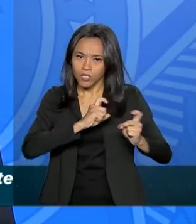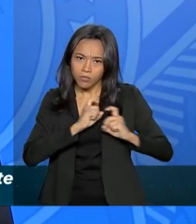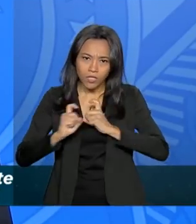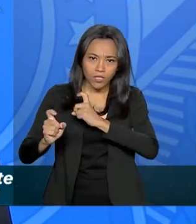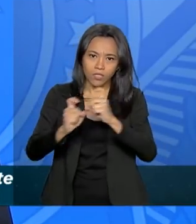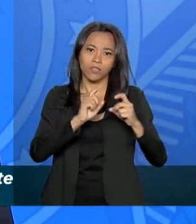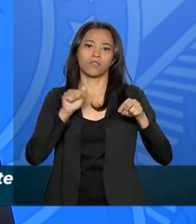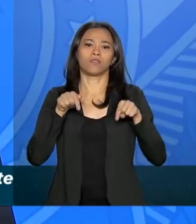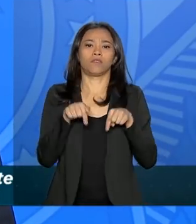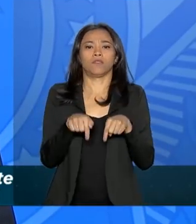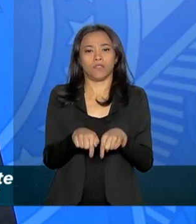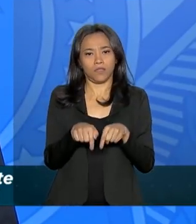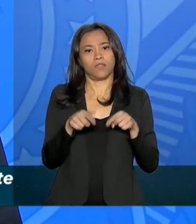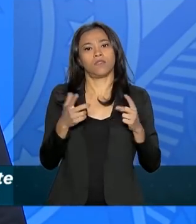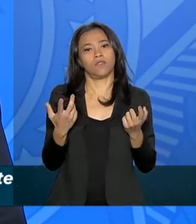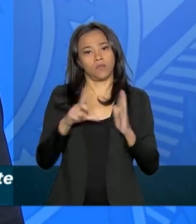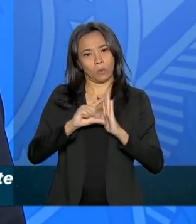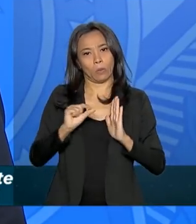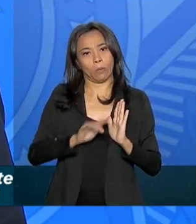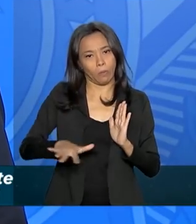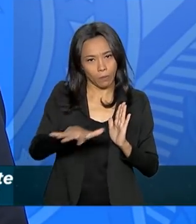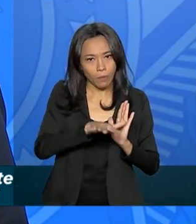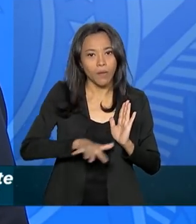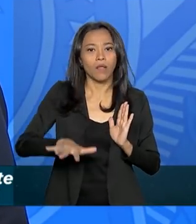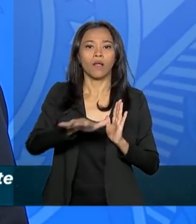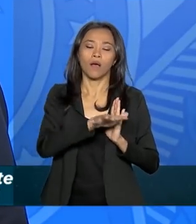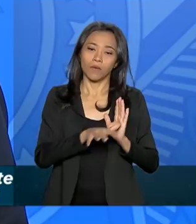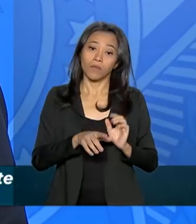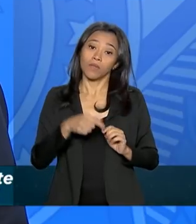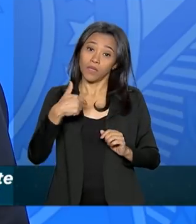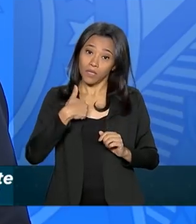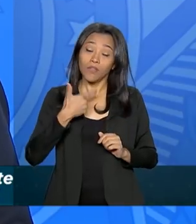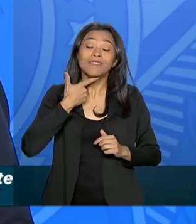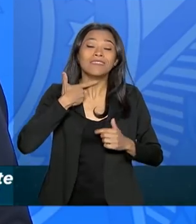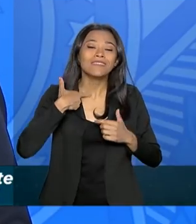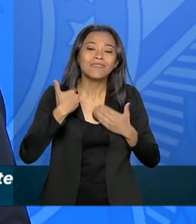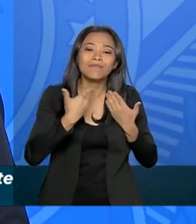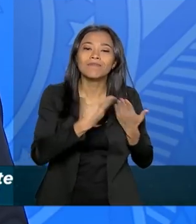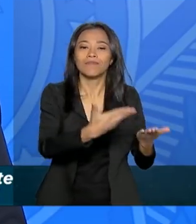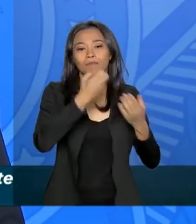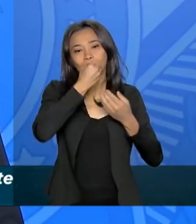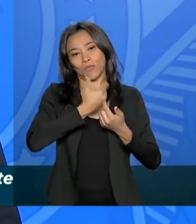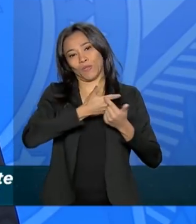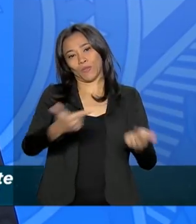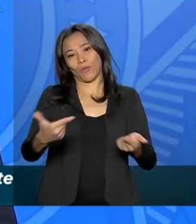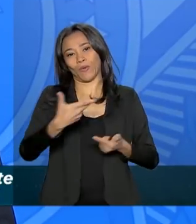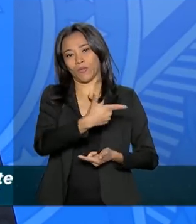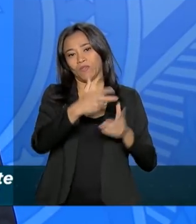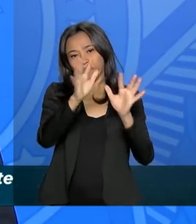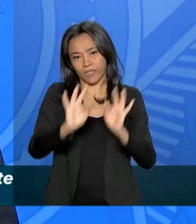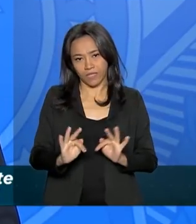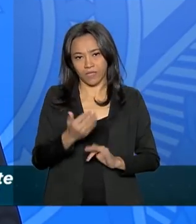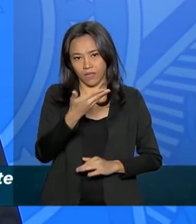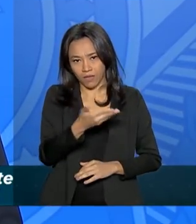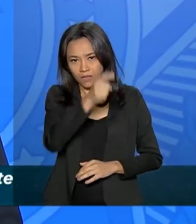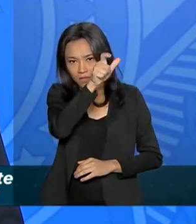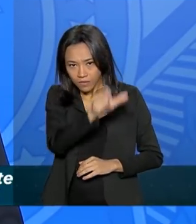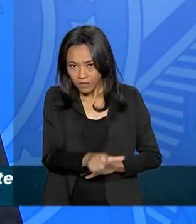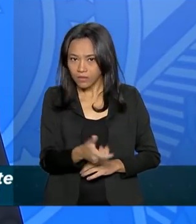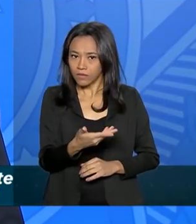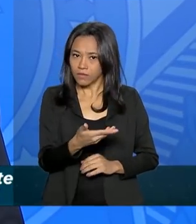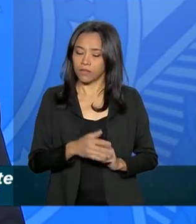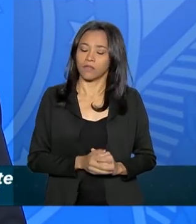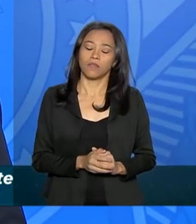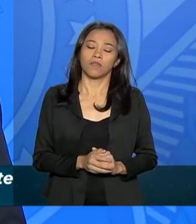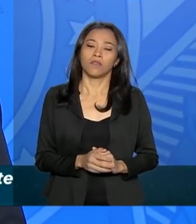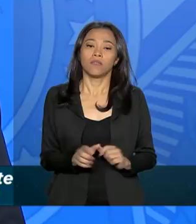do Palácio do Planalto. E eu desejo a ele boa sorte, felicidades. E